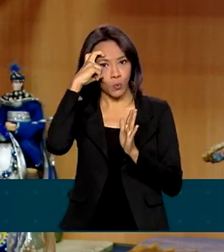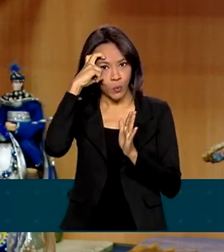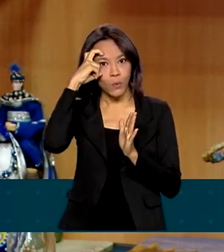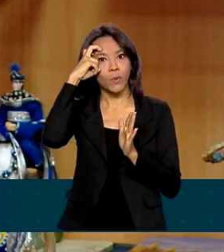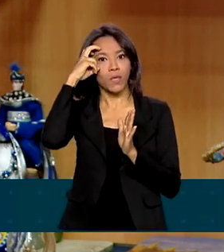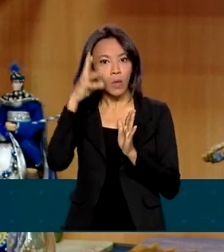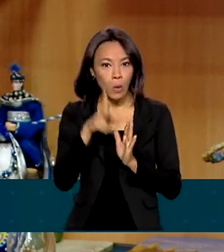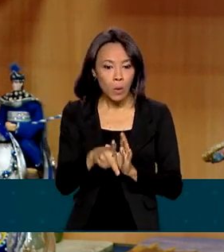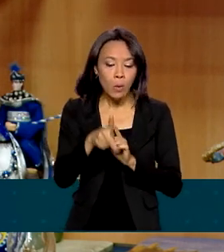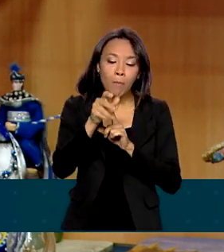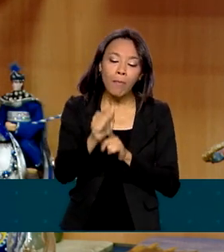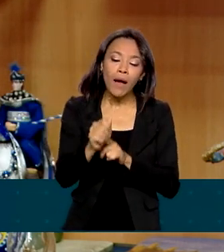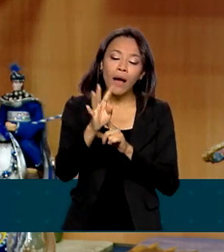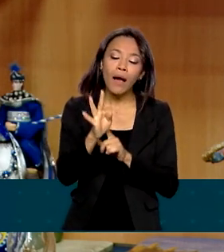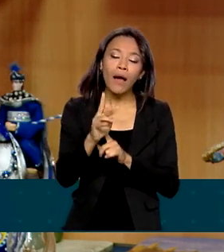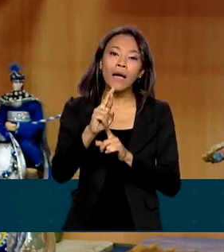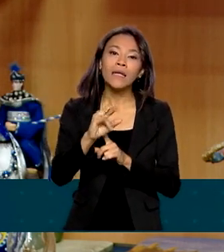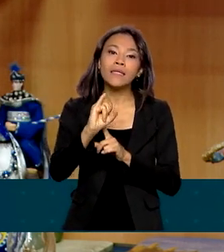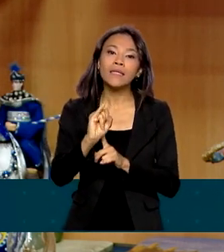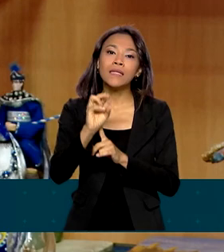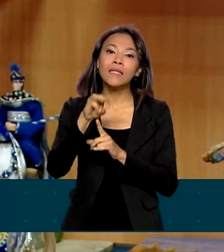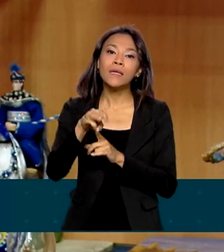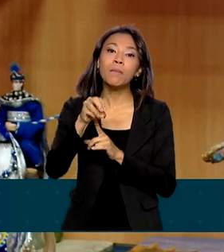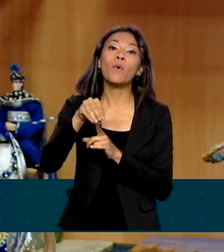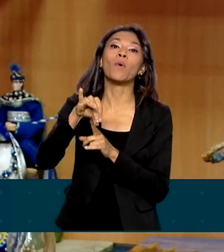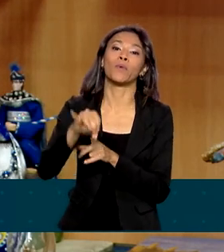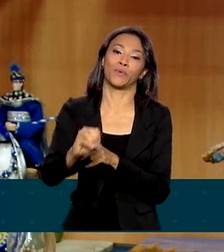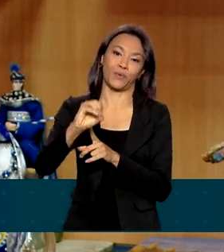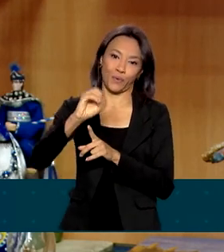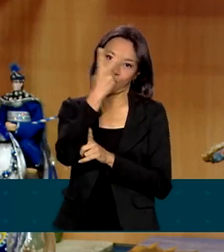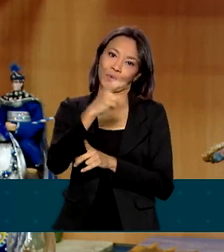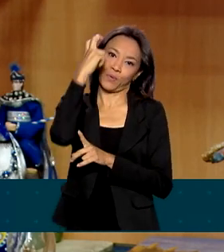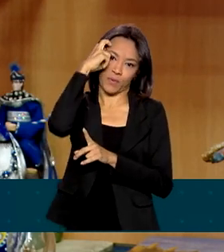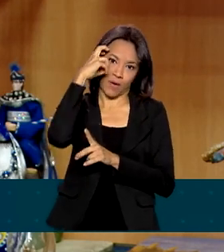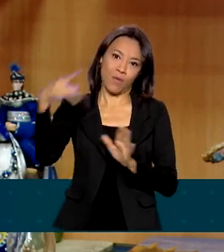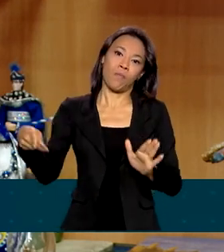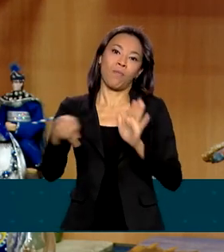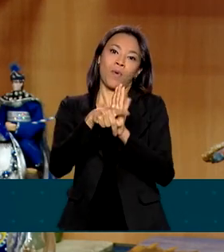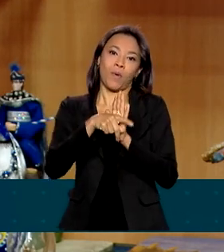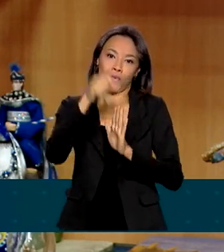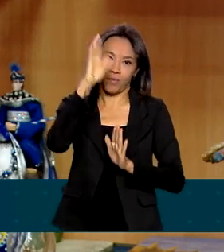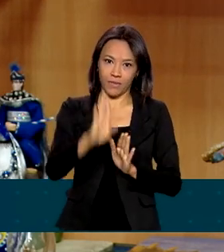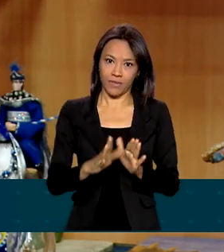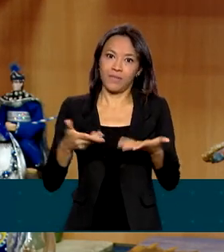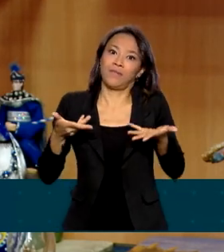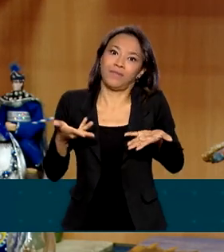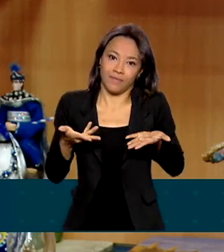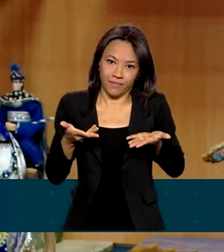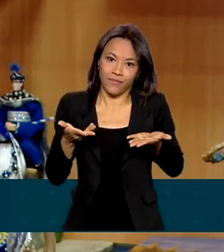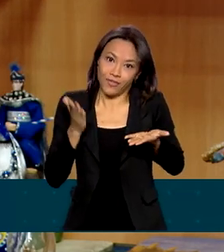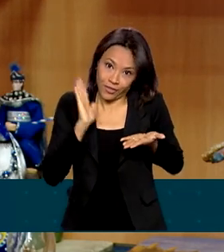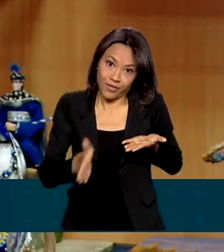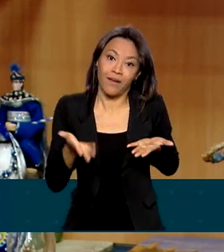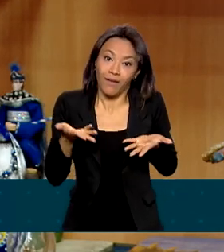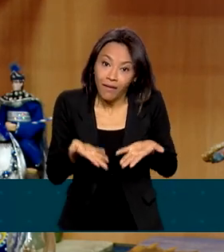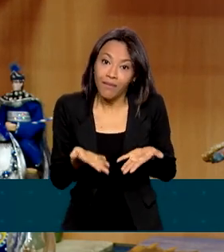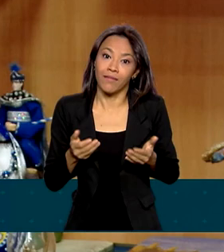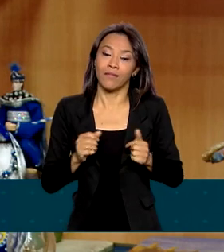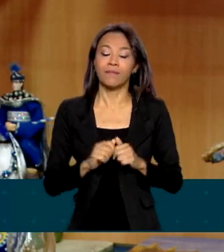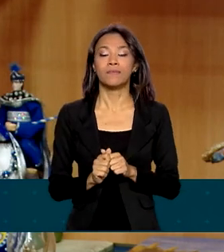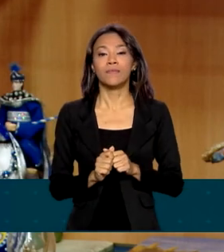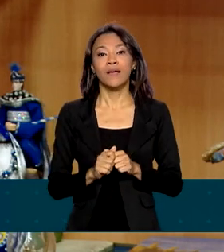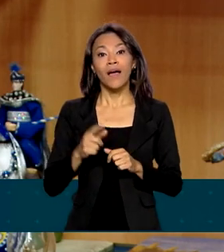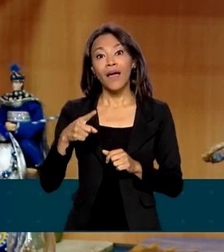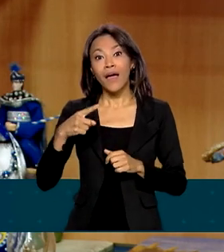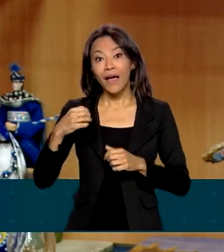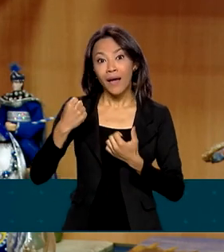de fato, de direito. Porque de fato o forró já era patrimônio cultural do Brasil, bicho. Não tem como não ser, cara. É o do